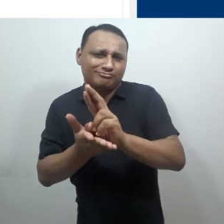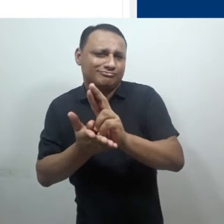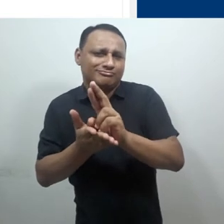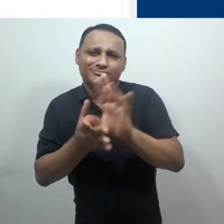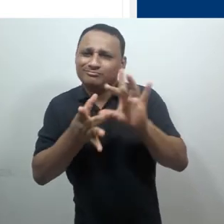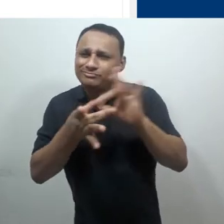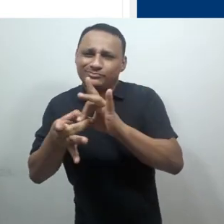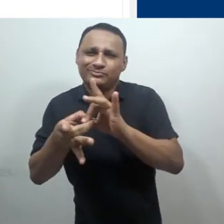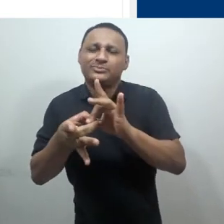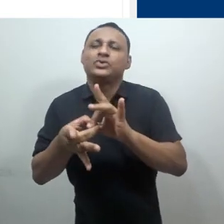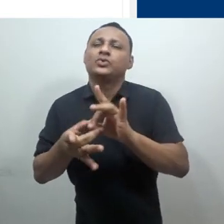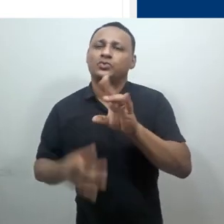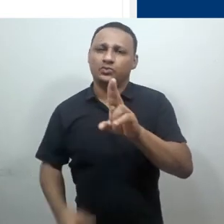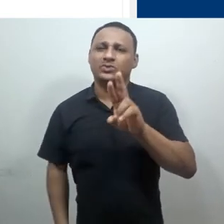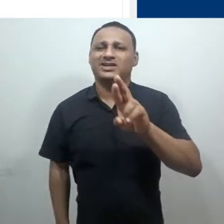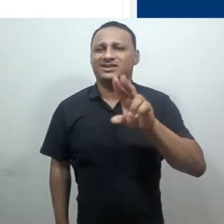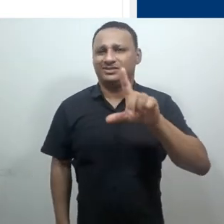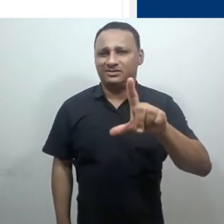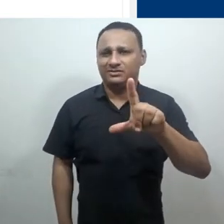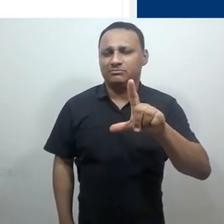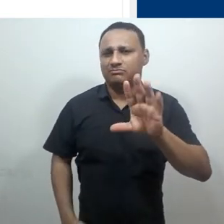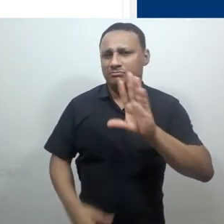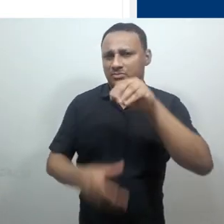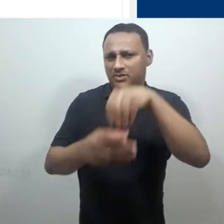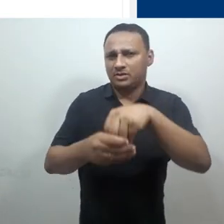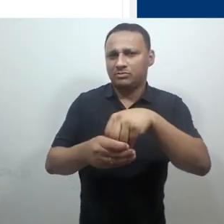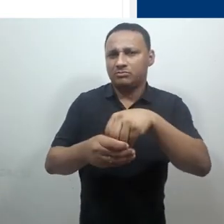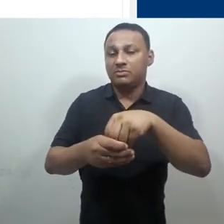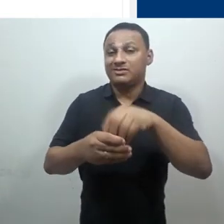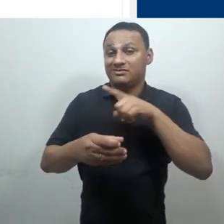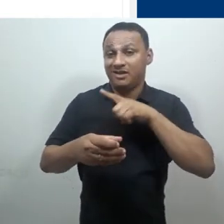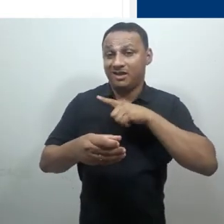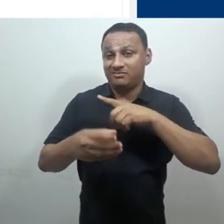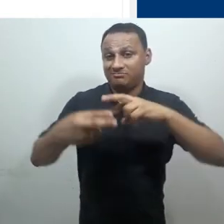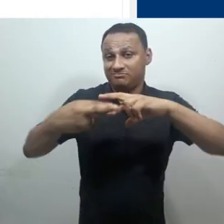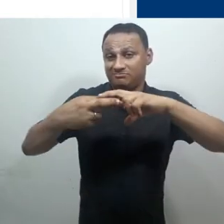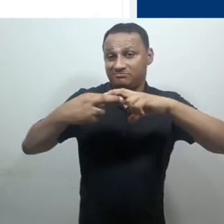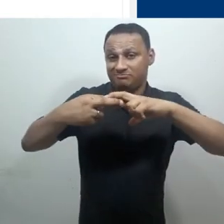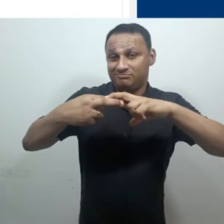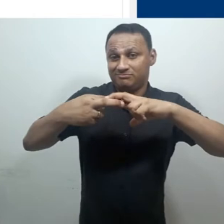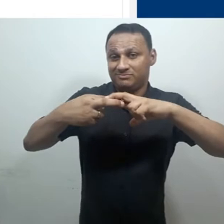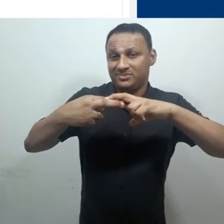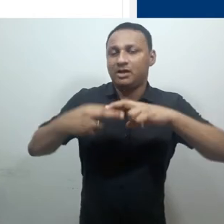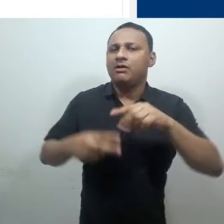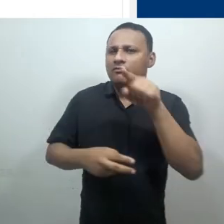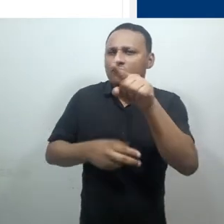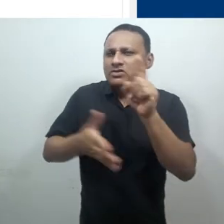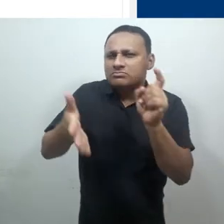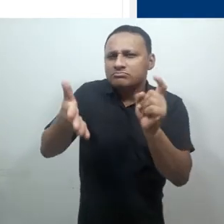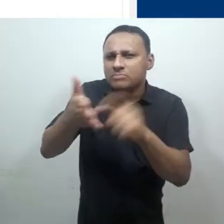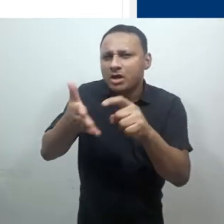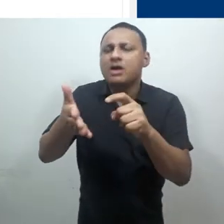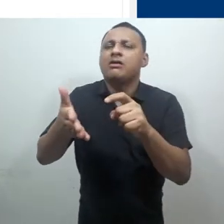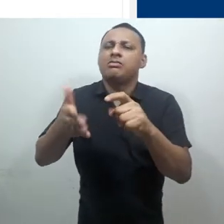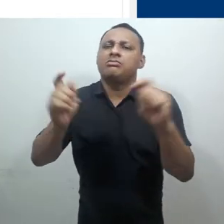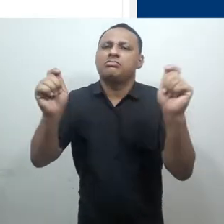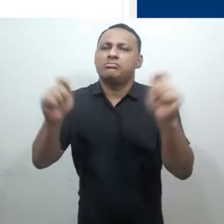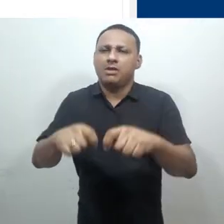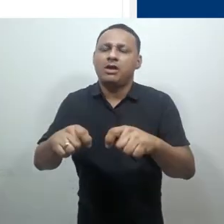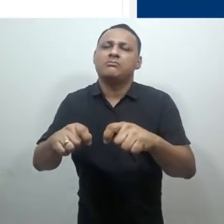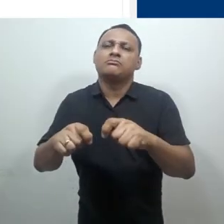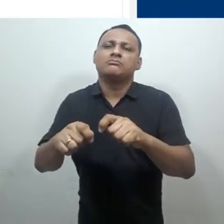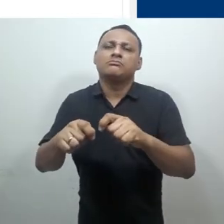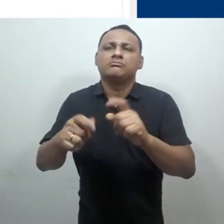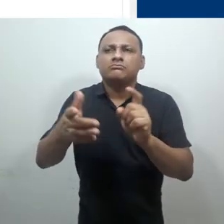tipo URL. E podemos clicar sobre esse recurso. Ao clicar sobre esse recurso, o comportamento pode